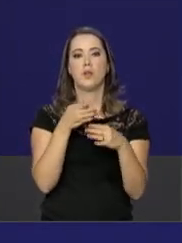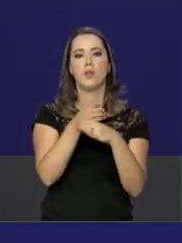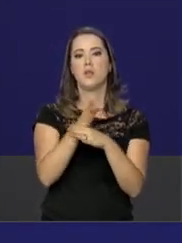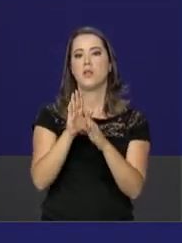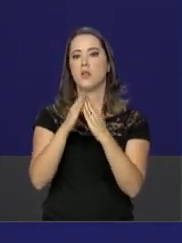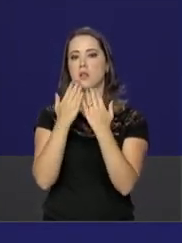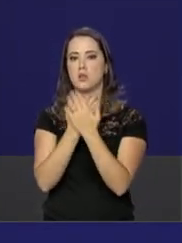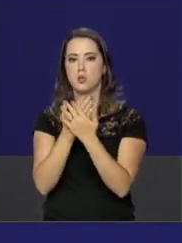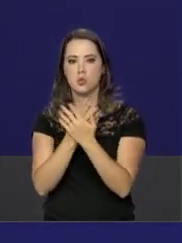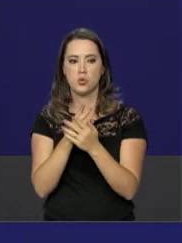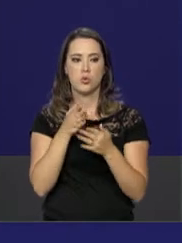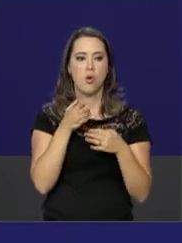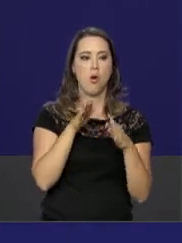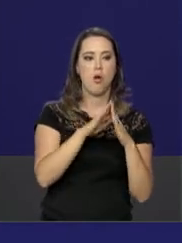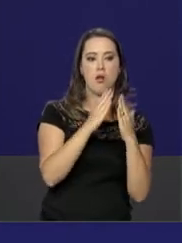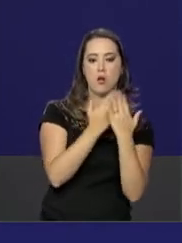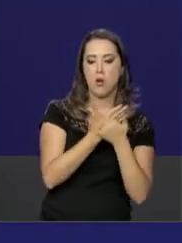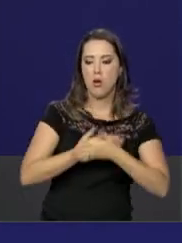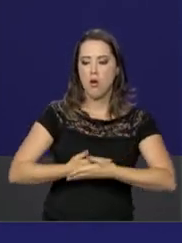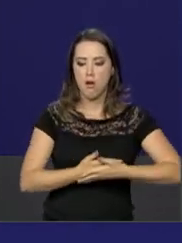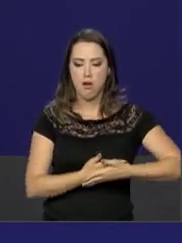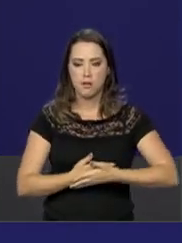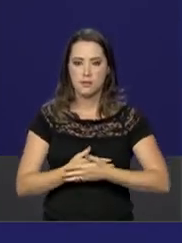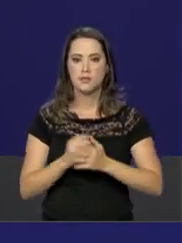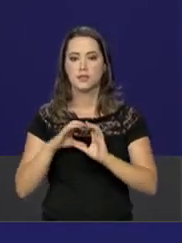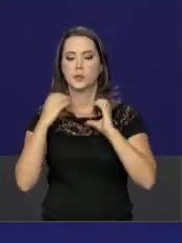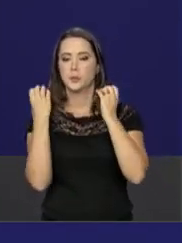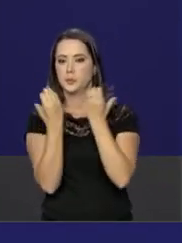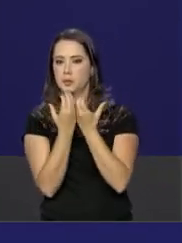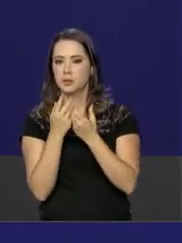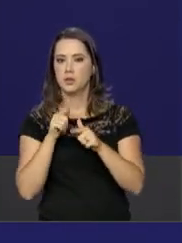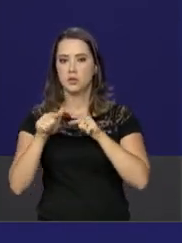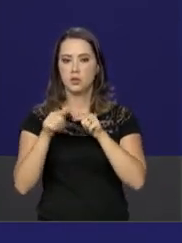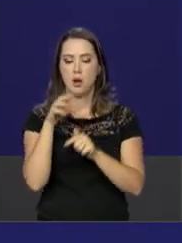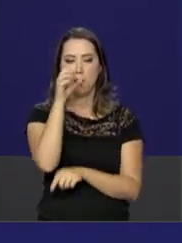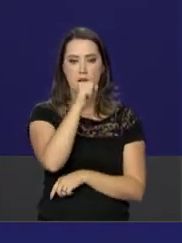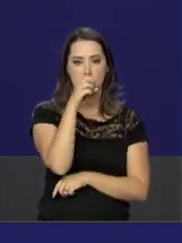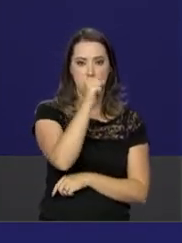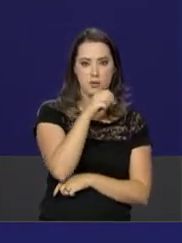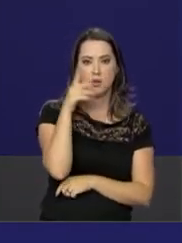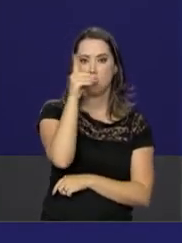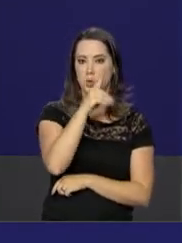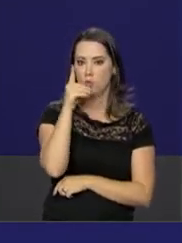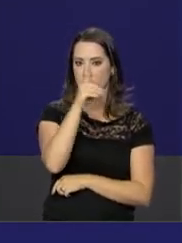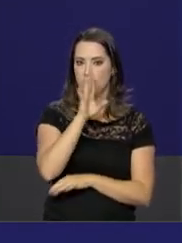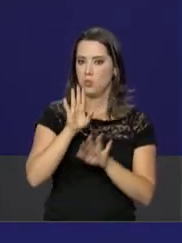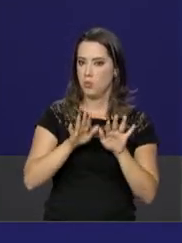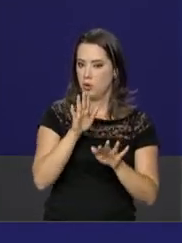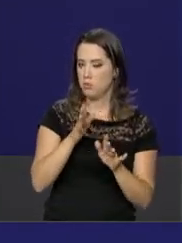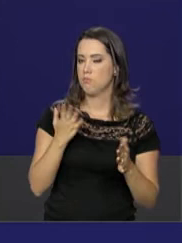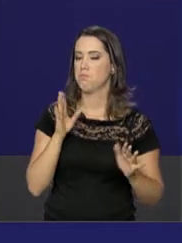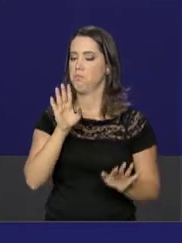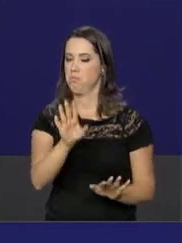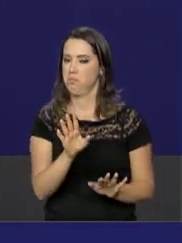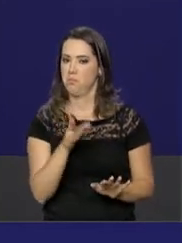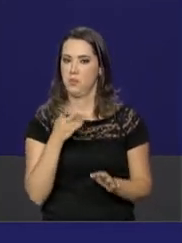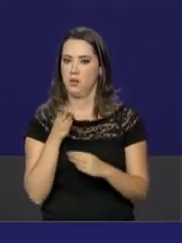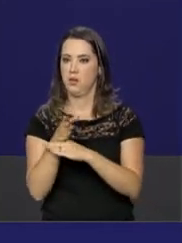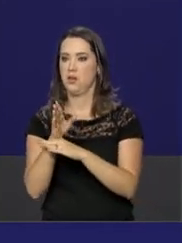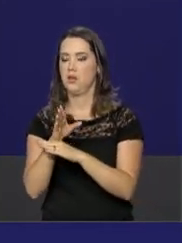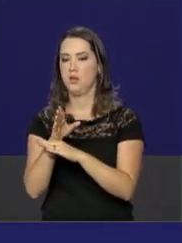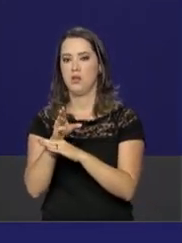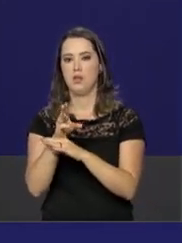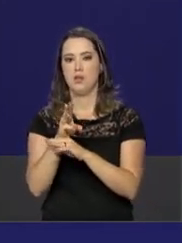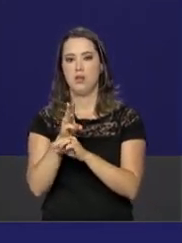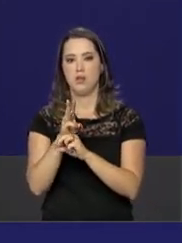escolas, ir até as creches, ir até as comunidades, trabalhar aos sábados e domingos muitas vezes, ir a um shopping